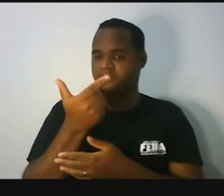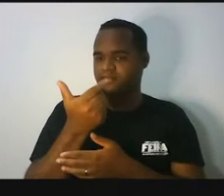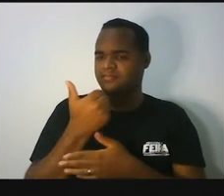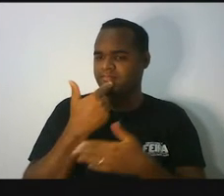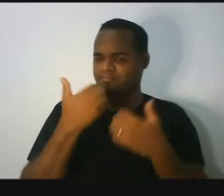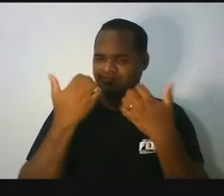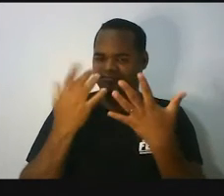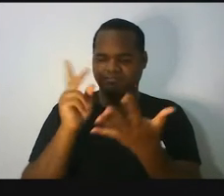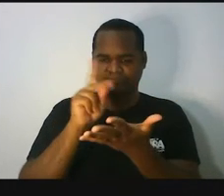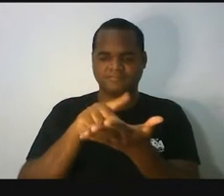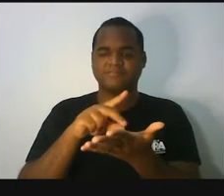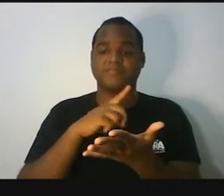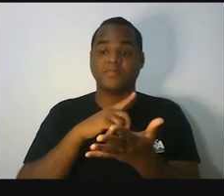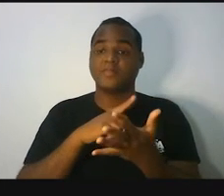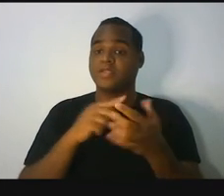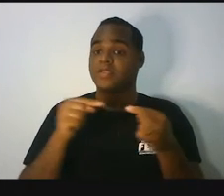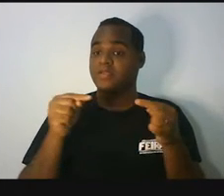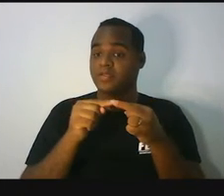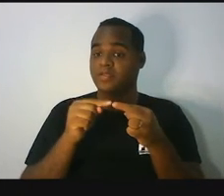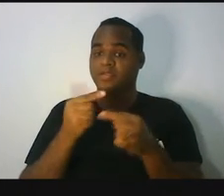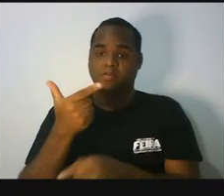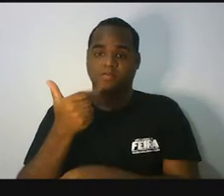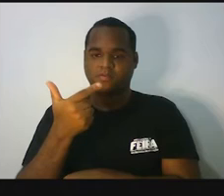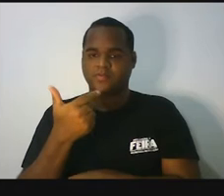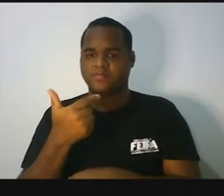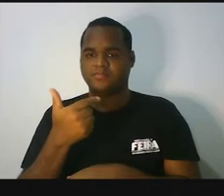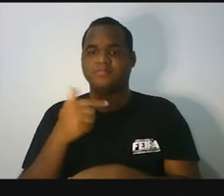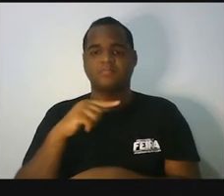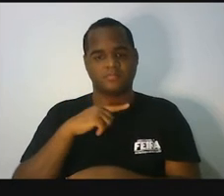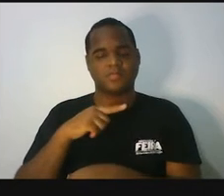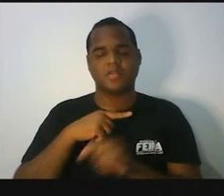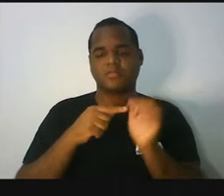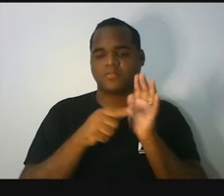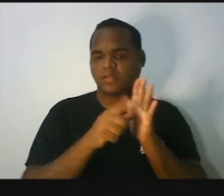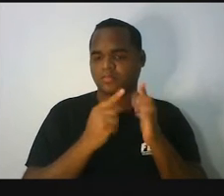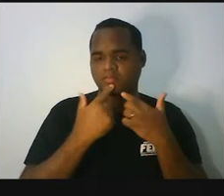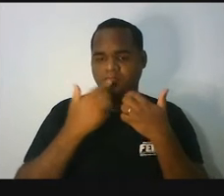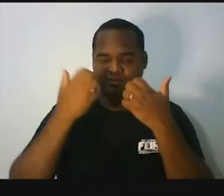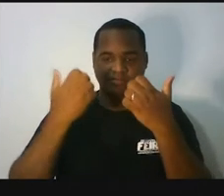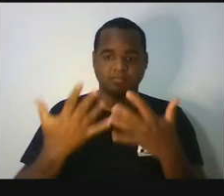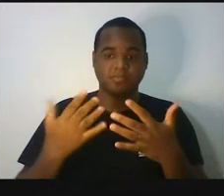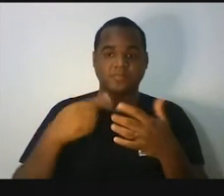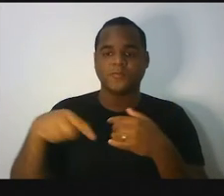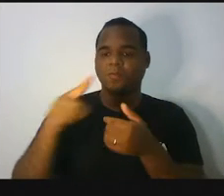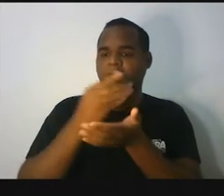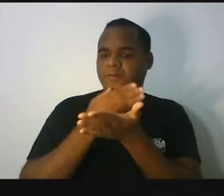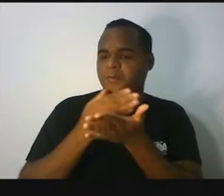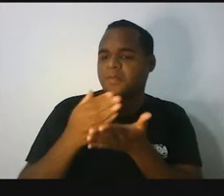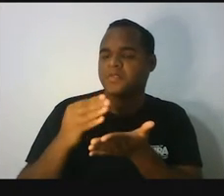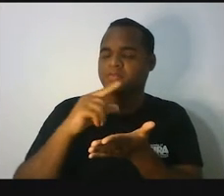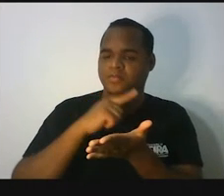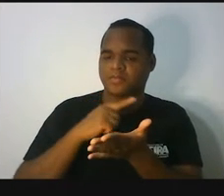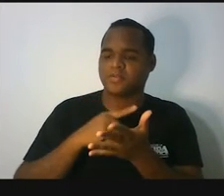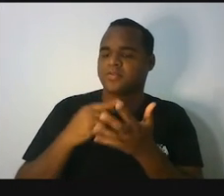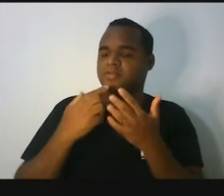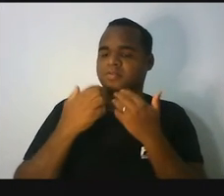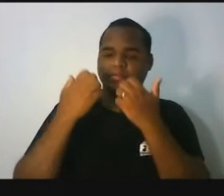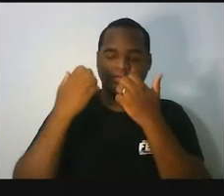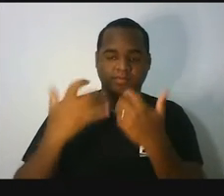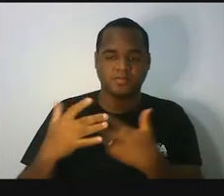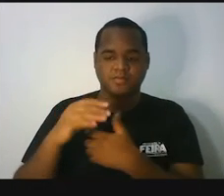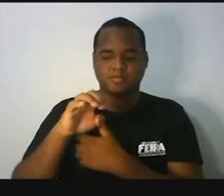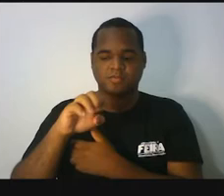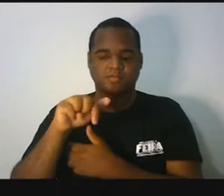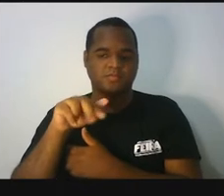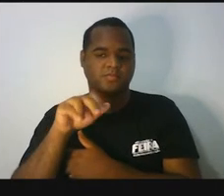verdade, nessa aula de número 12 que eu estou falando, a gente começou a lidar com a equação e